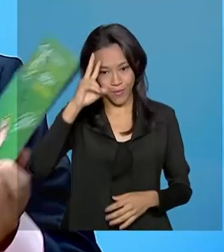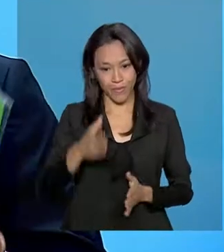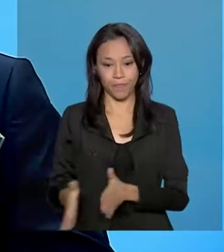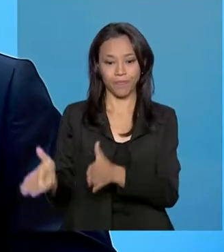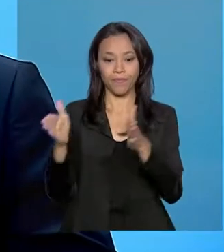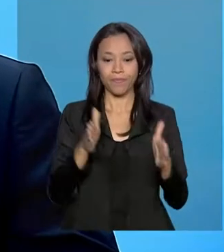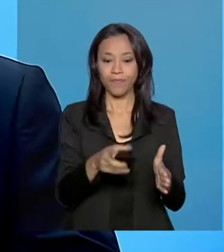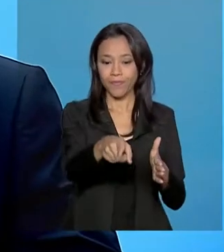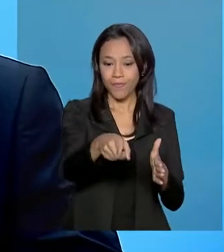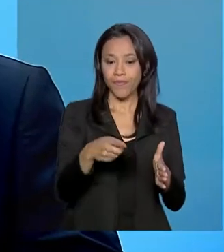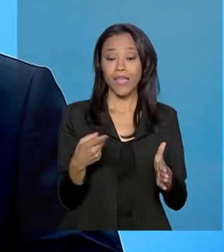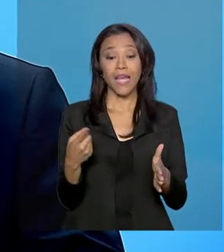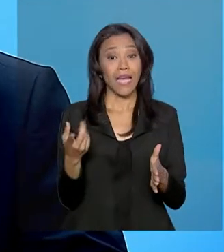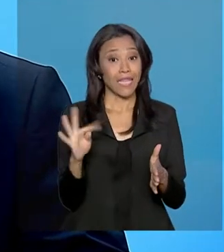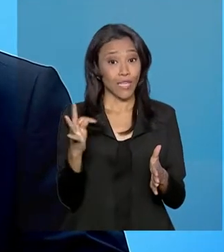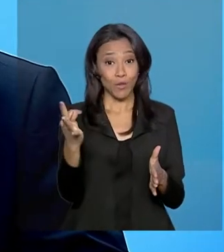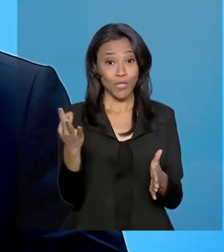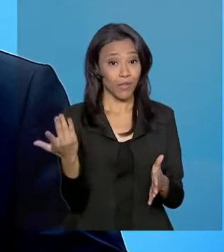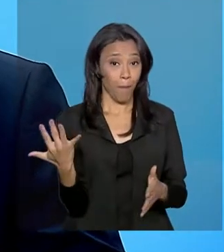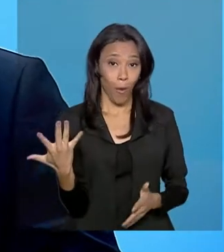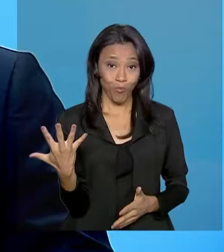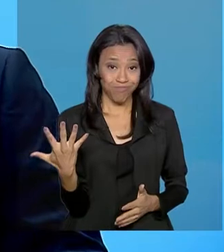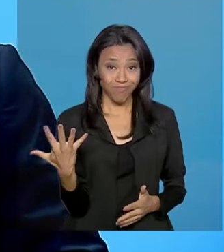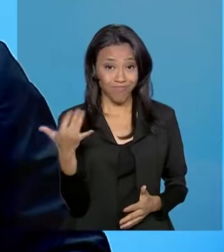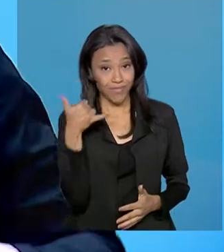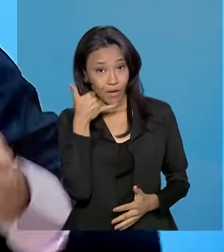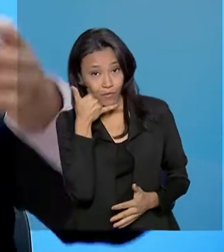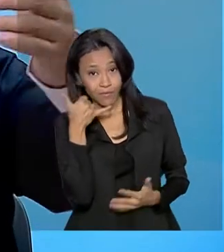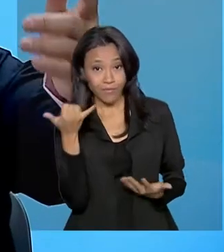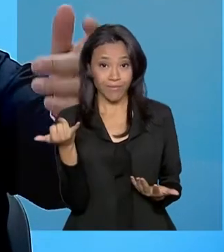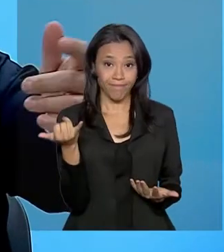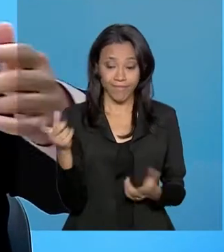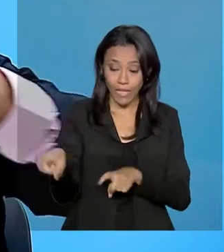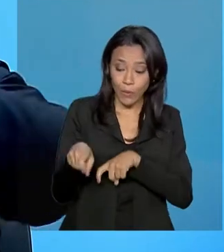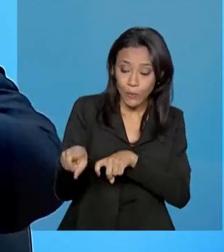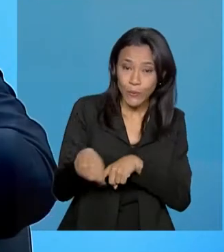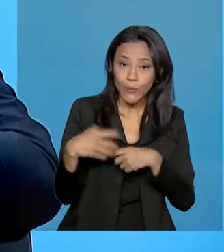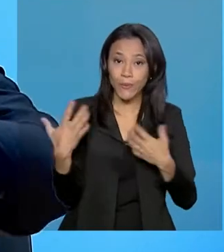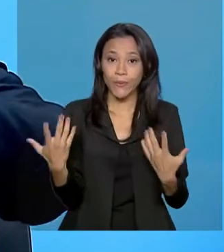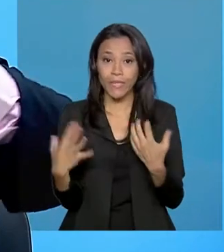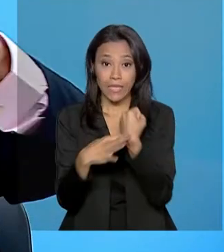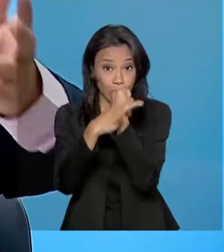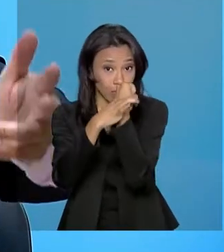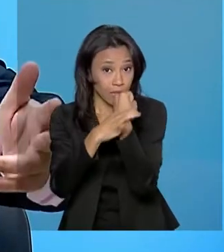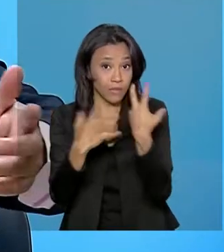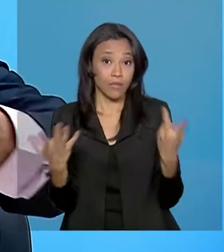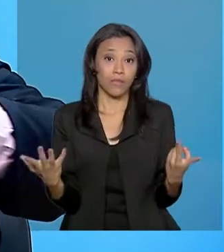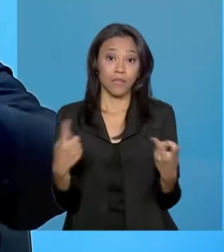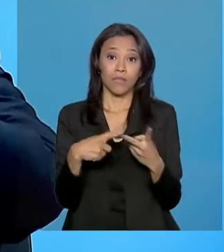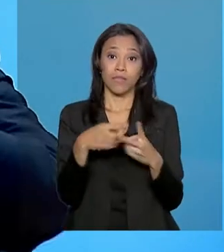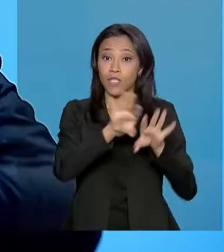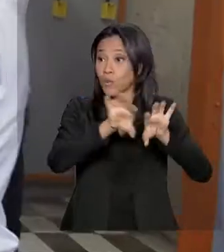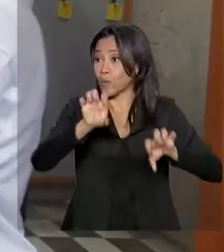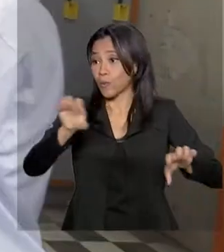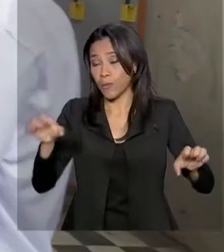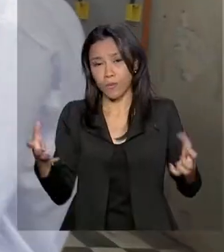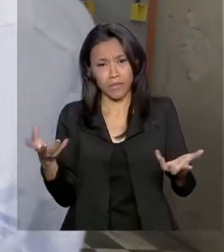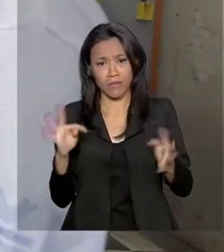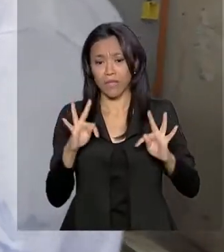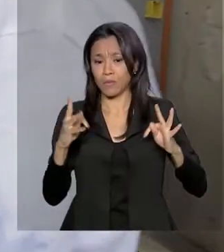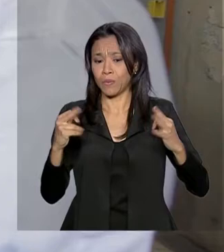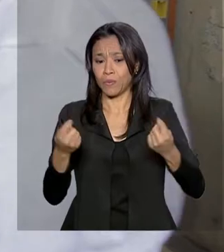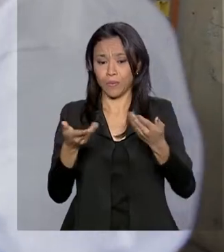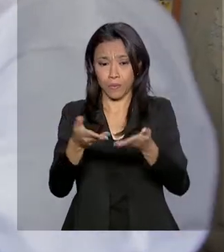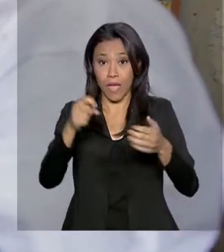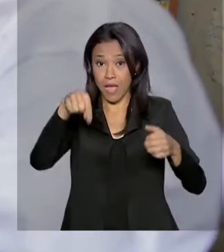na nossa mão, nas comunicações, ela está na agricultura, ela está na segurança, ela está na infraestrutura. Então, está aqui